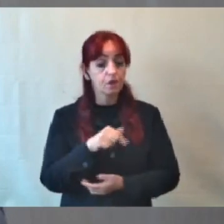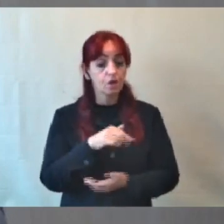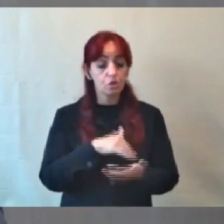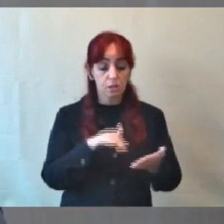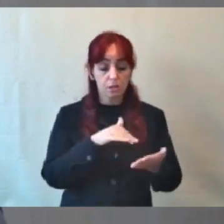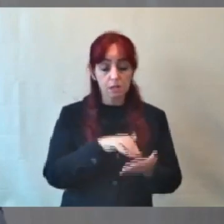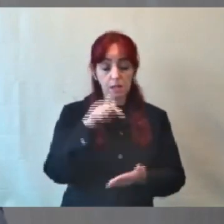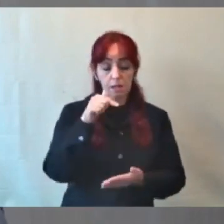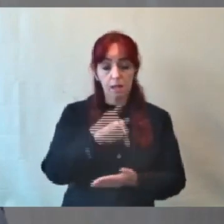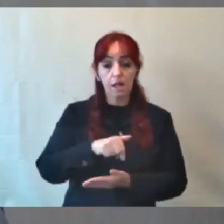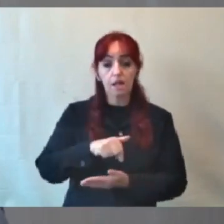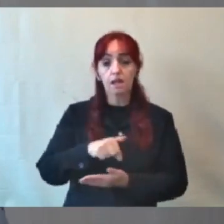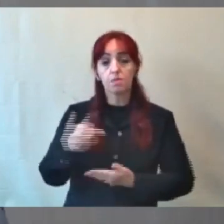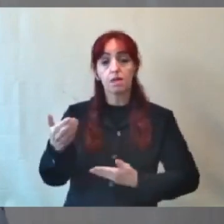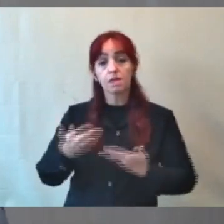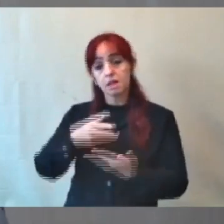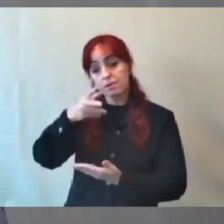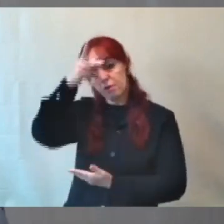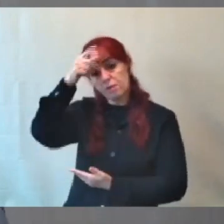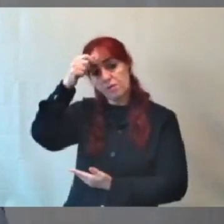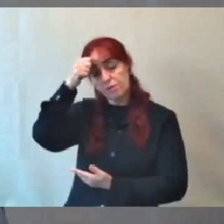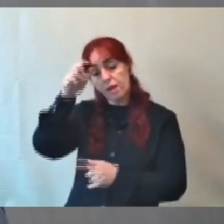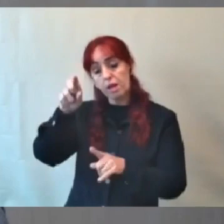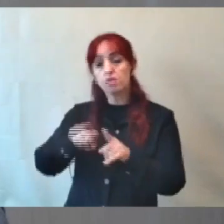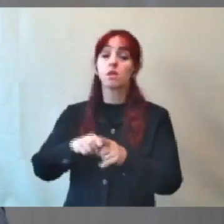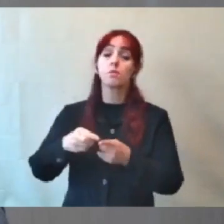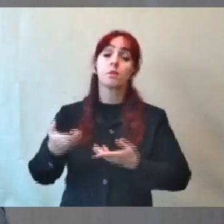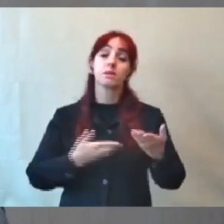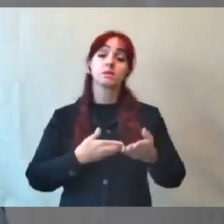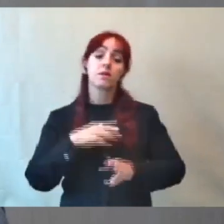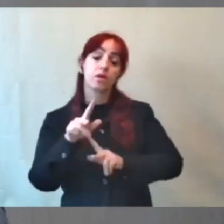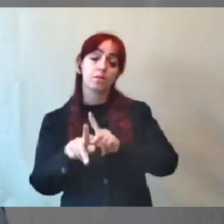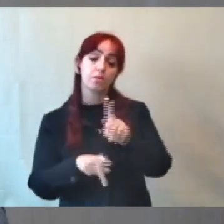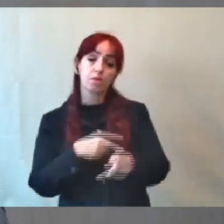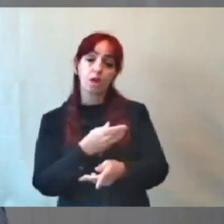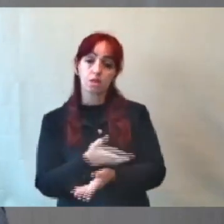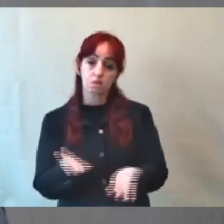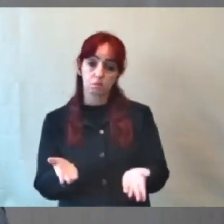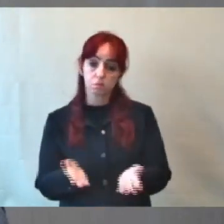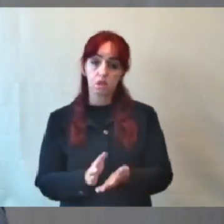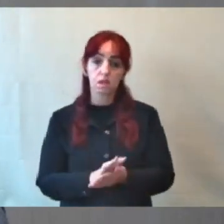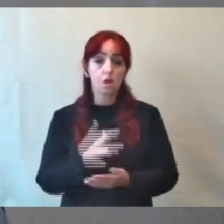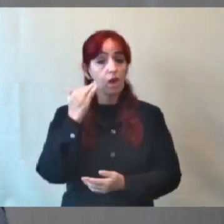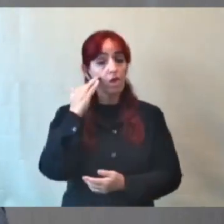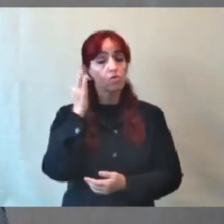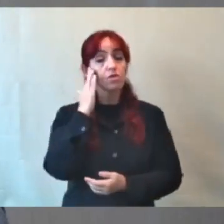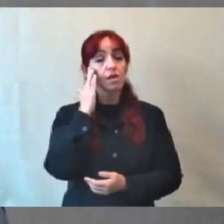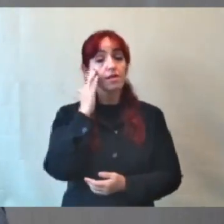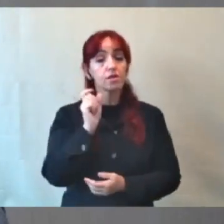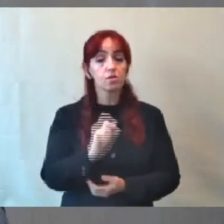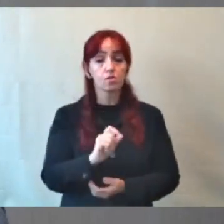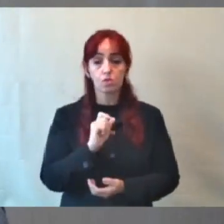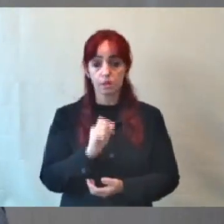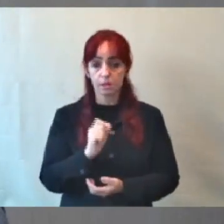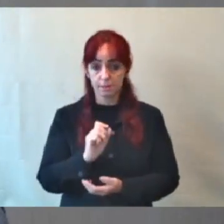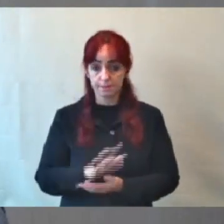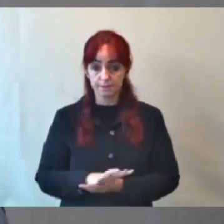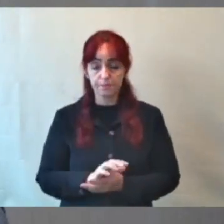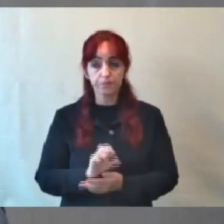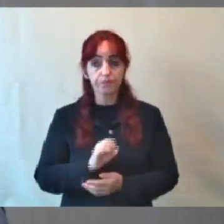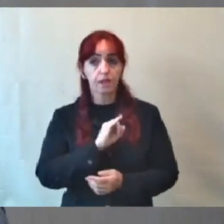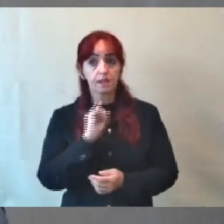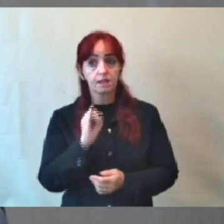os vereadores e servir a população. Então, o que eu estou entendendo? Que, quando alguns vereadores